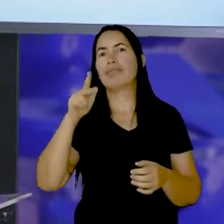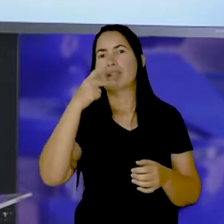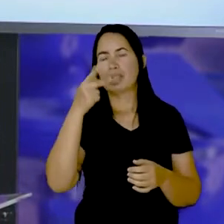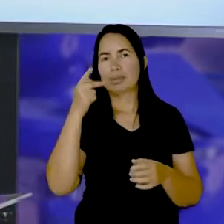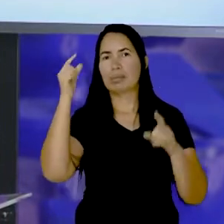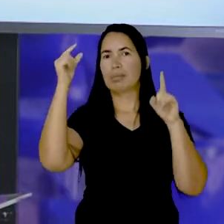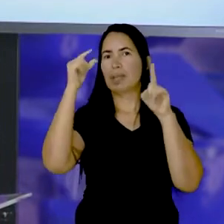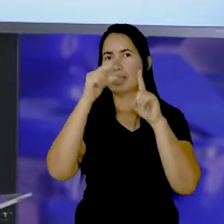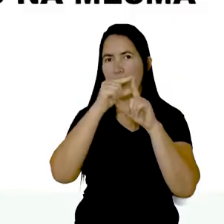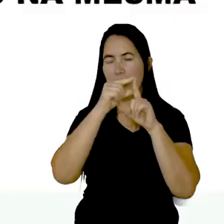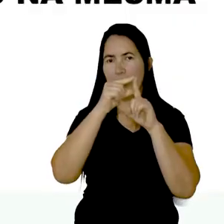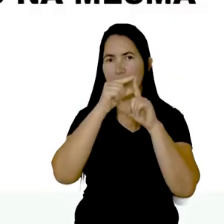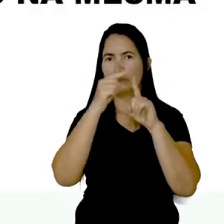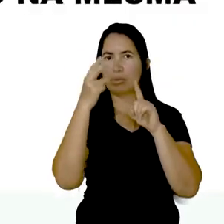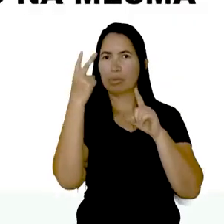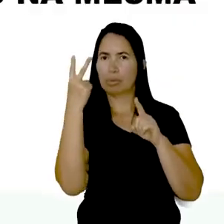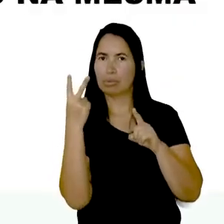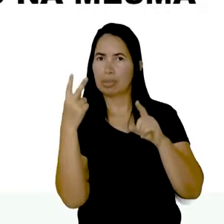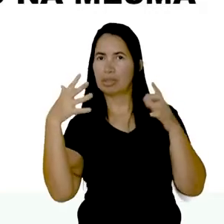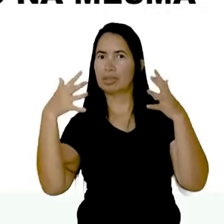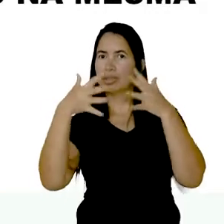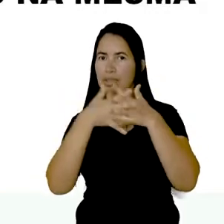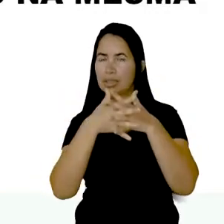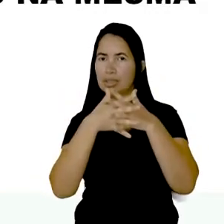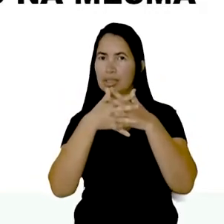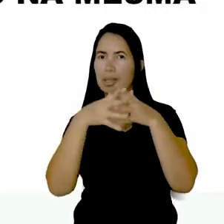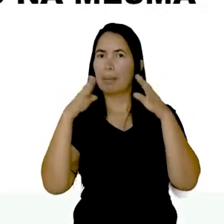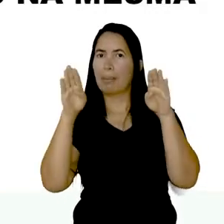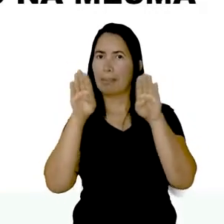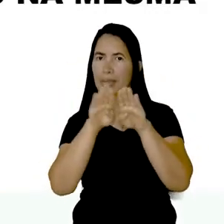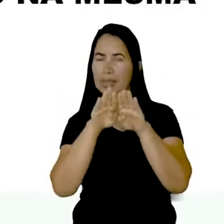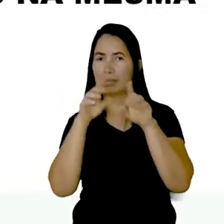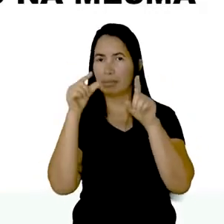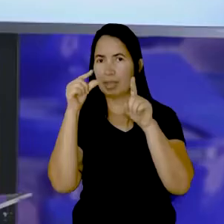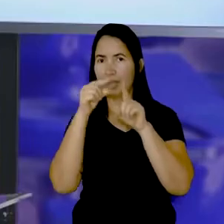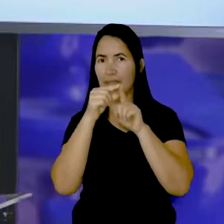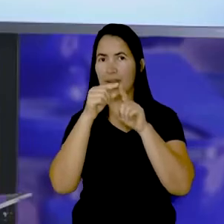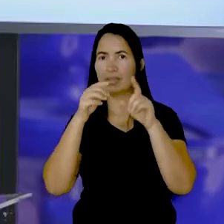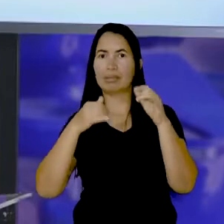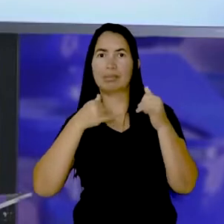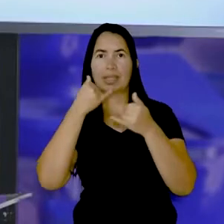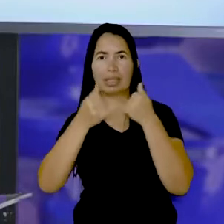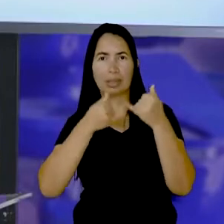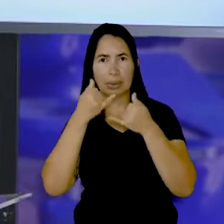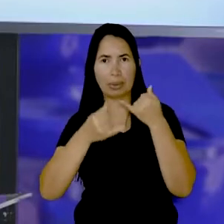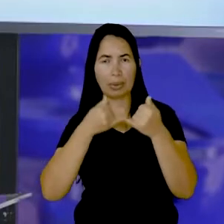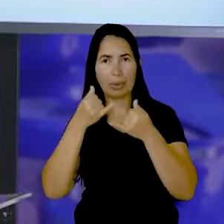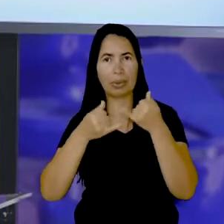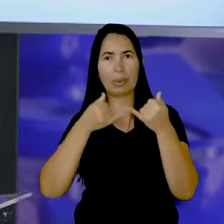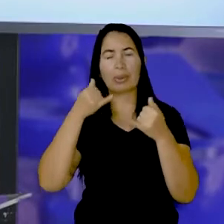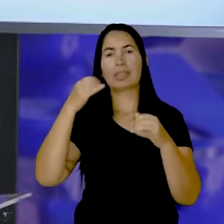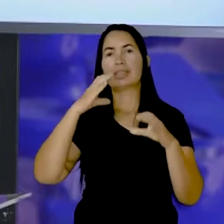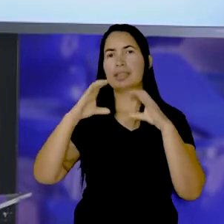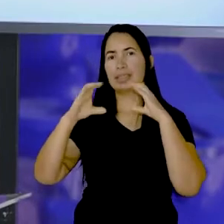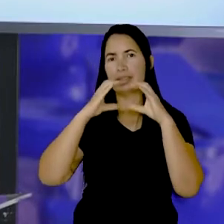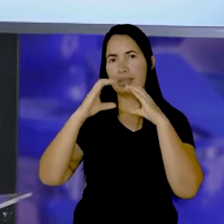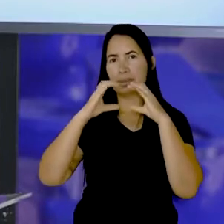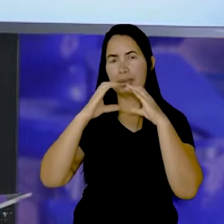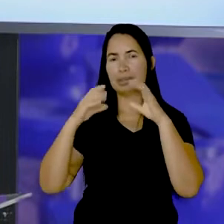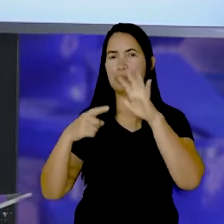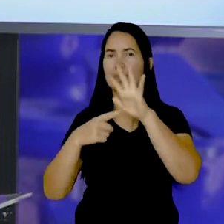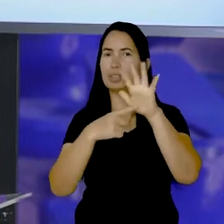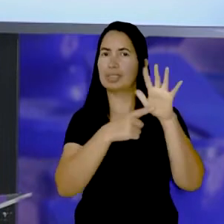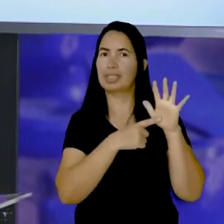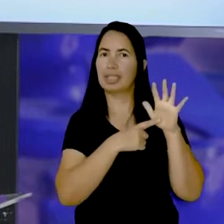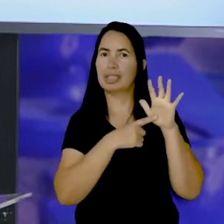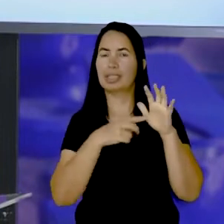palavras com duas consoantes Na mesma sílaba Quando a gente brincou Com as canções que foram mostradas aqui